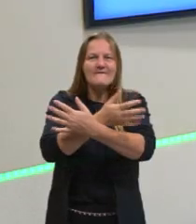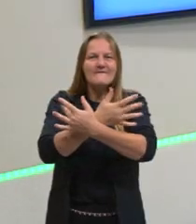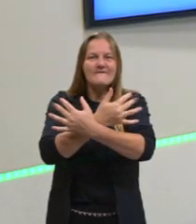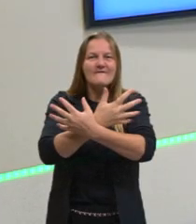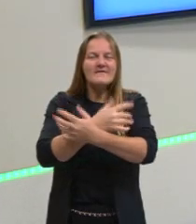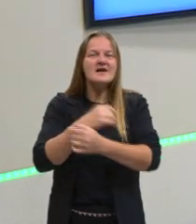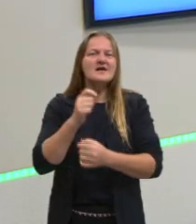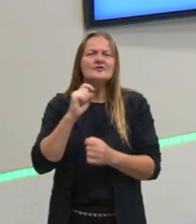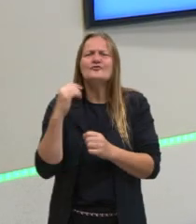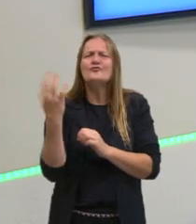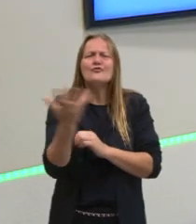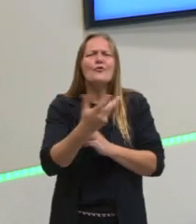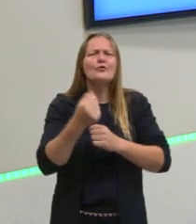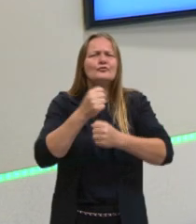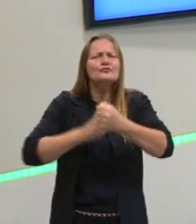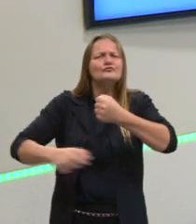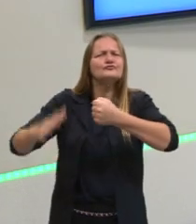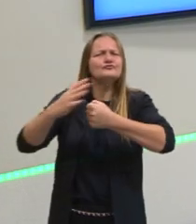em geral.